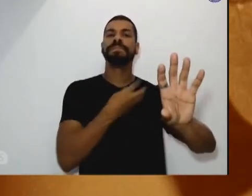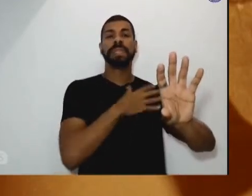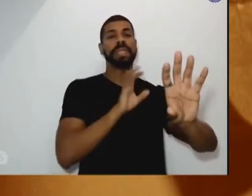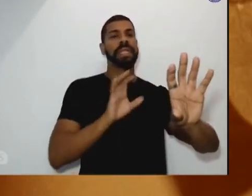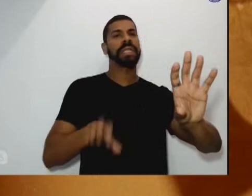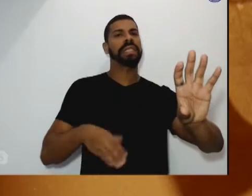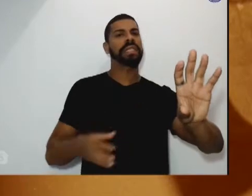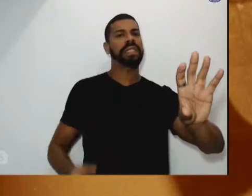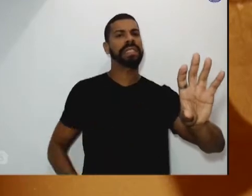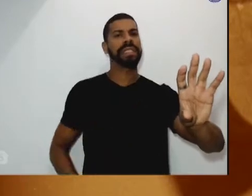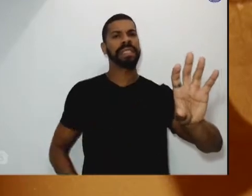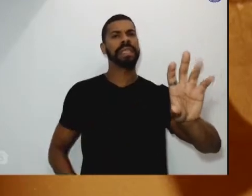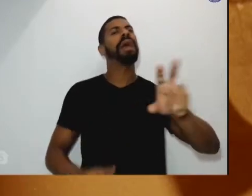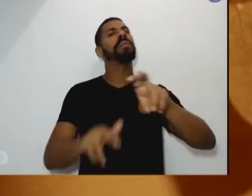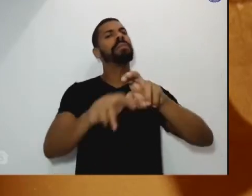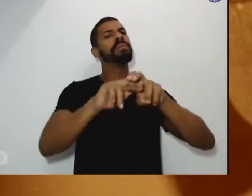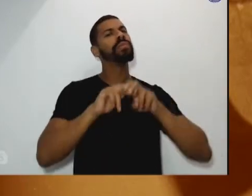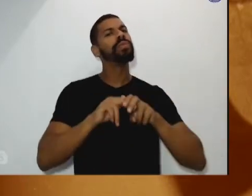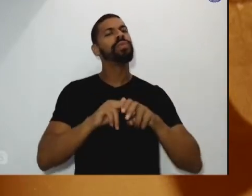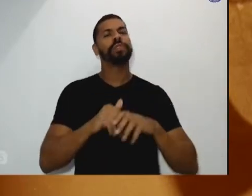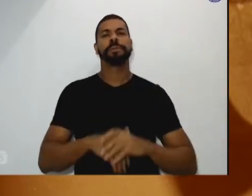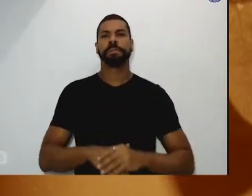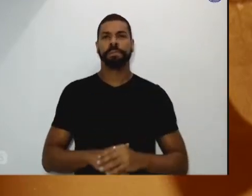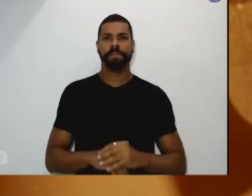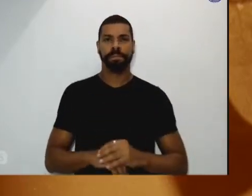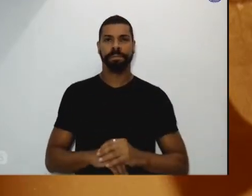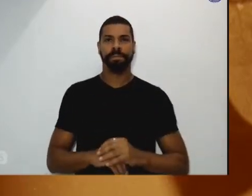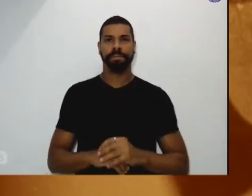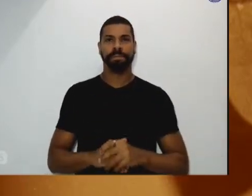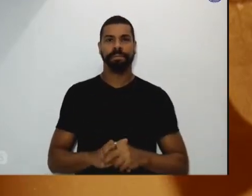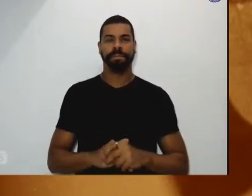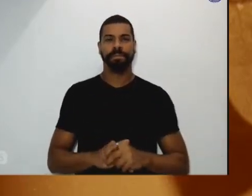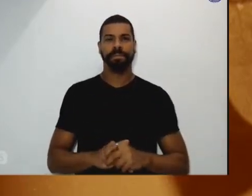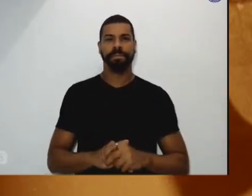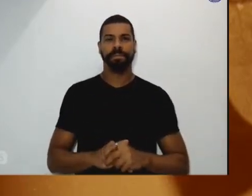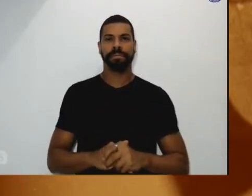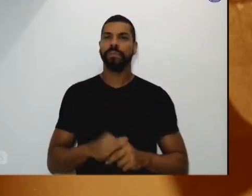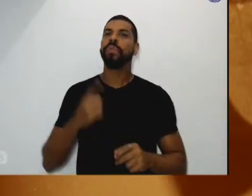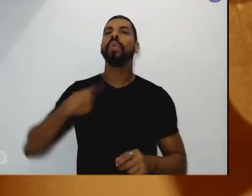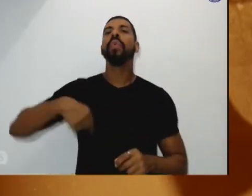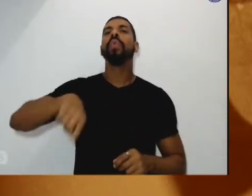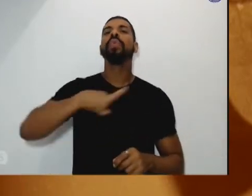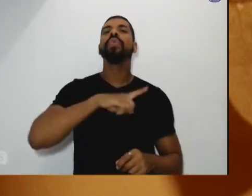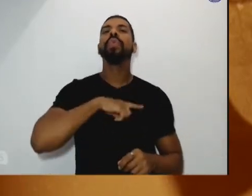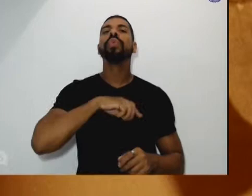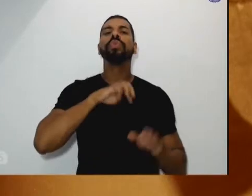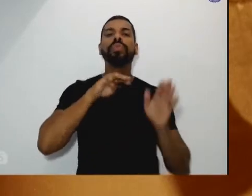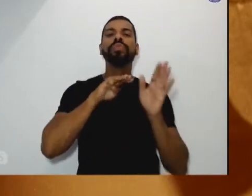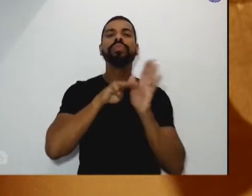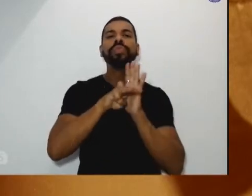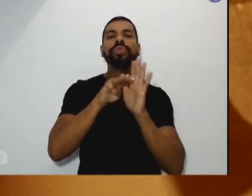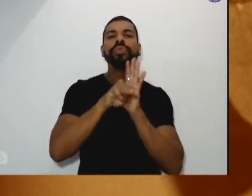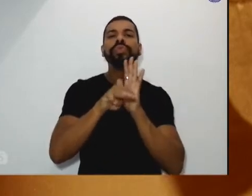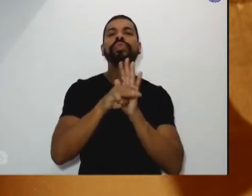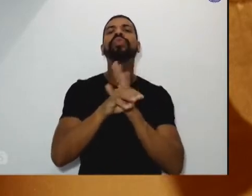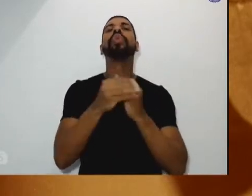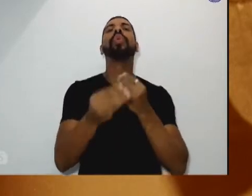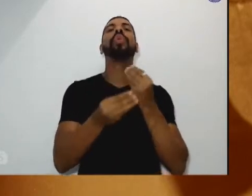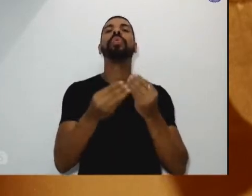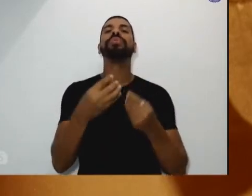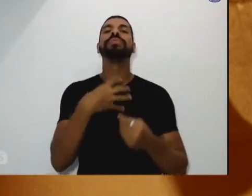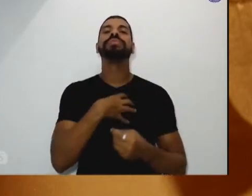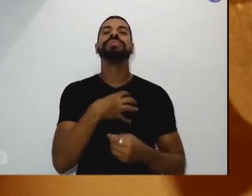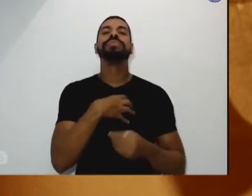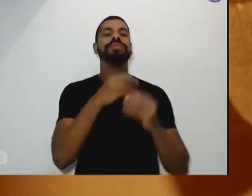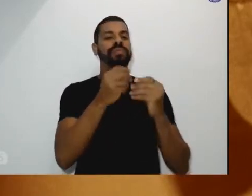Primeiro eles, depois nós. O nosso método é esse, educar pelo amor. É um trabalho